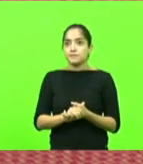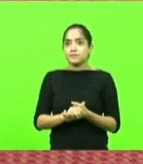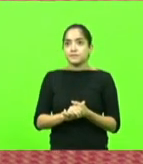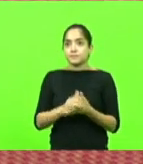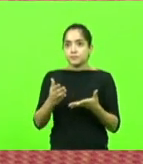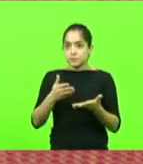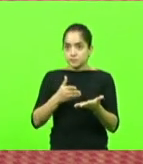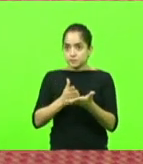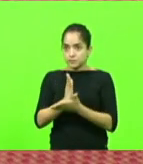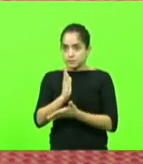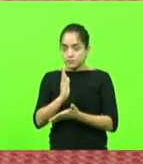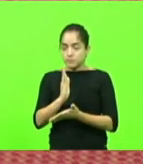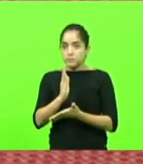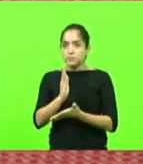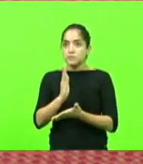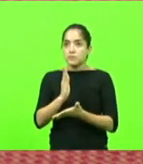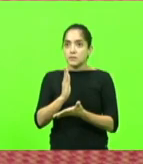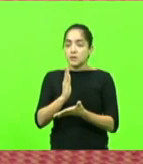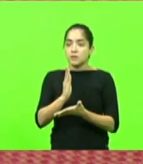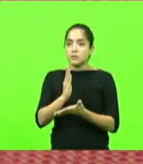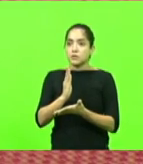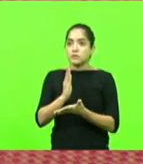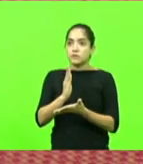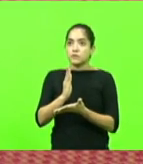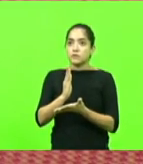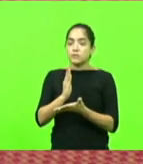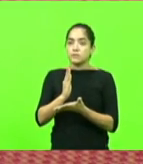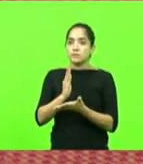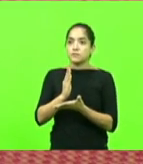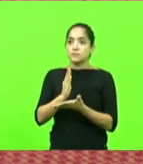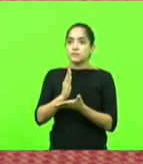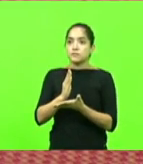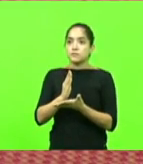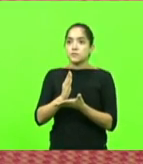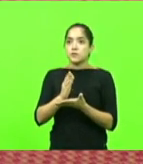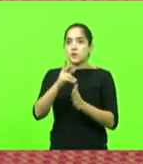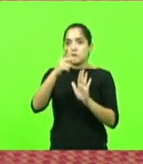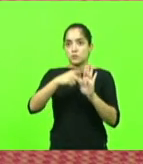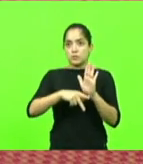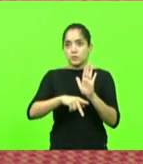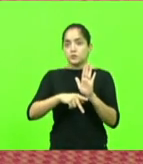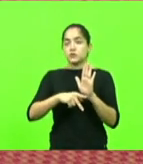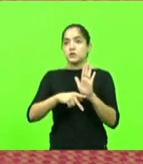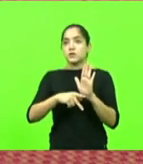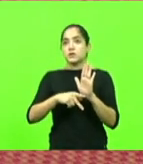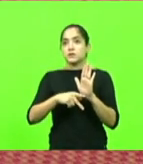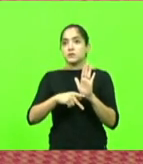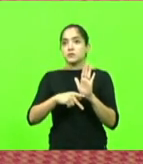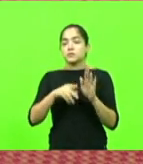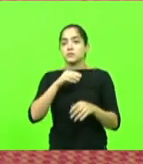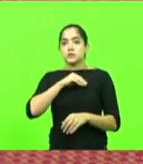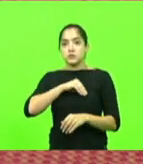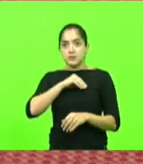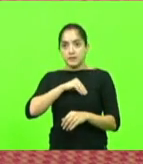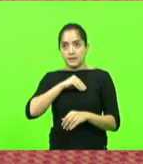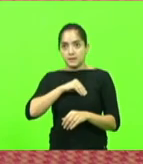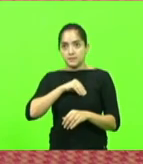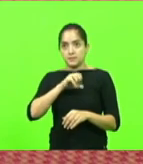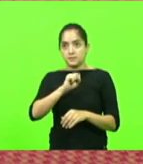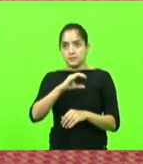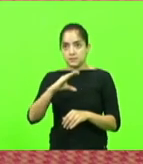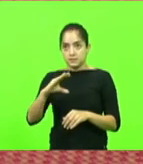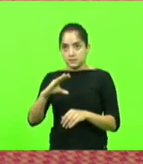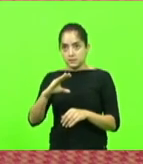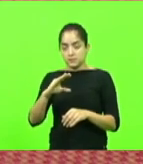aprovamos aqui, deputado Cobalchini, o projeto de Renda Mais Santa Catarina, para